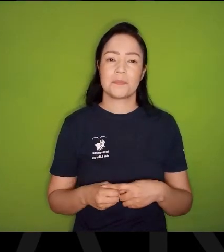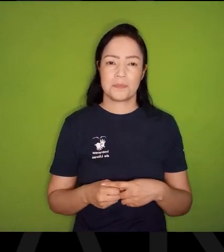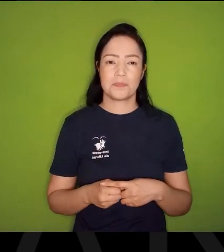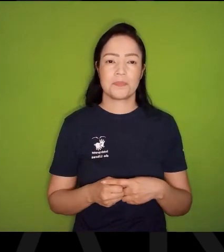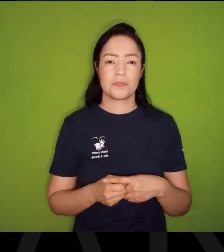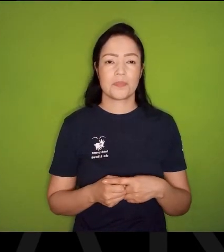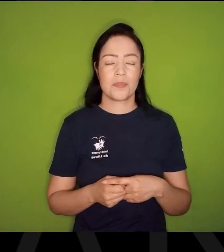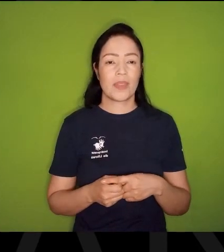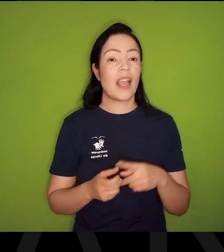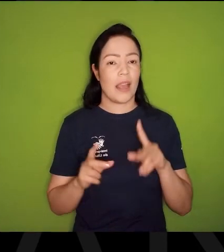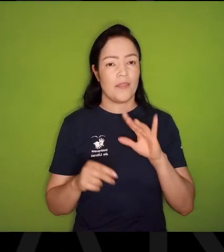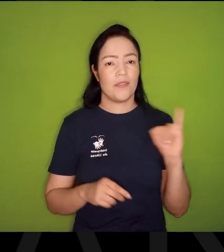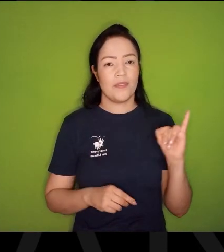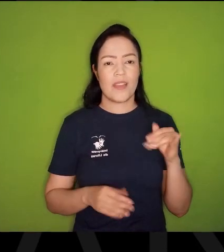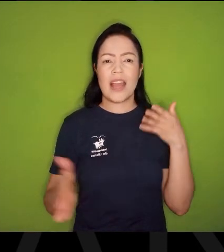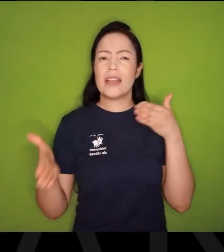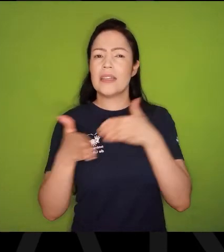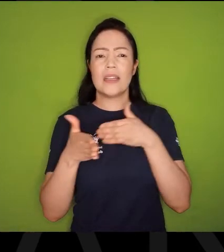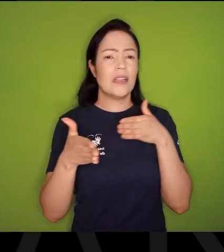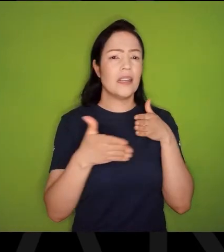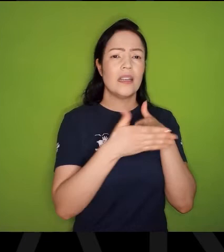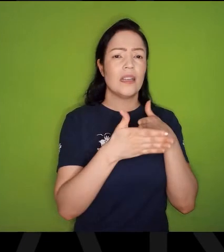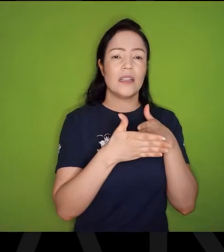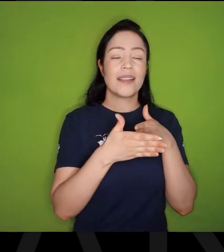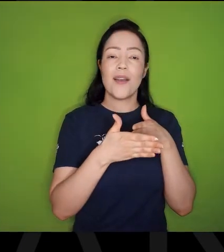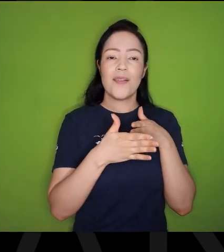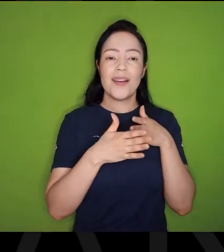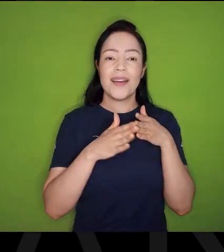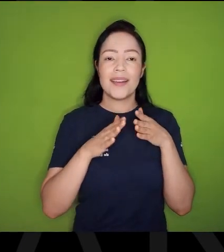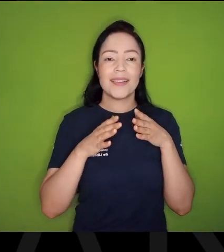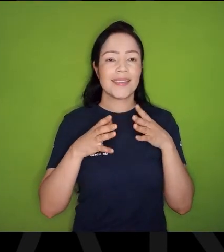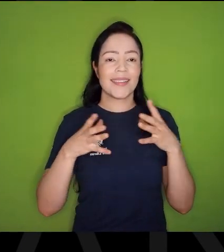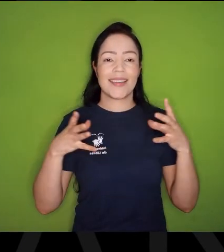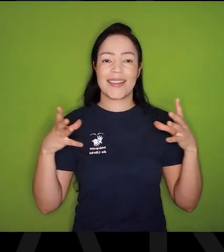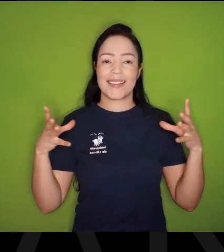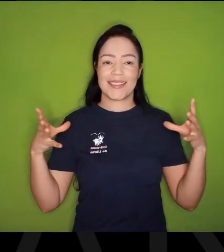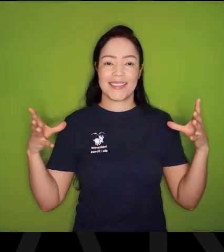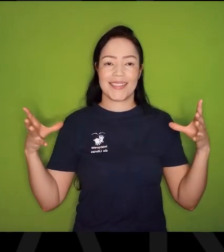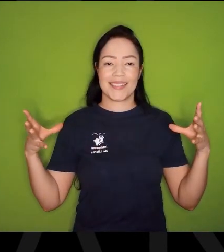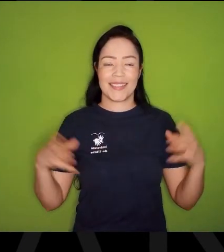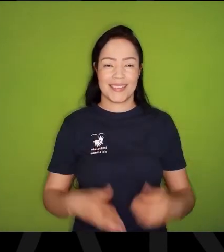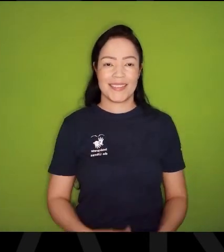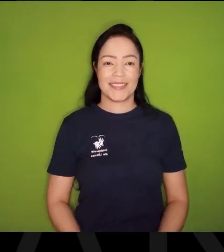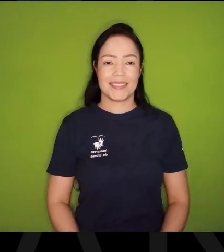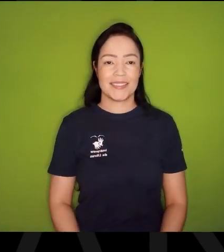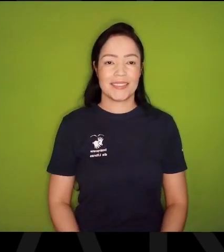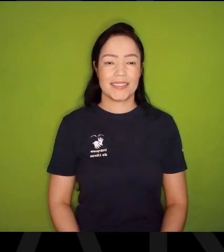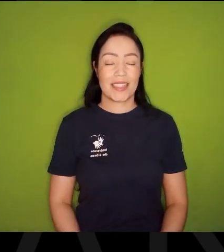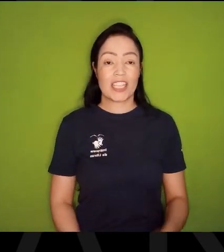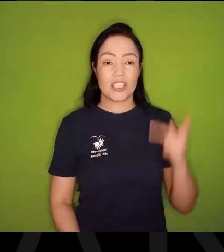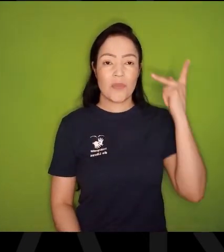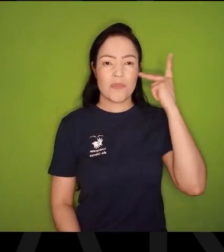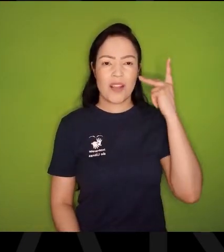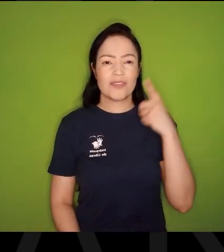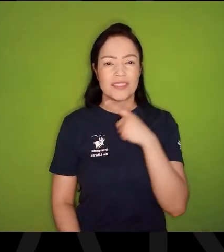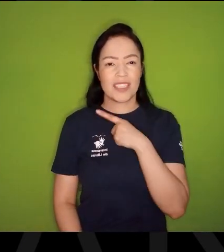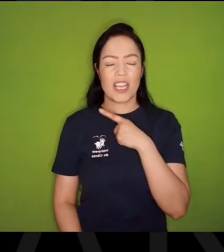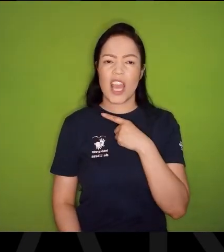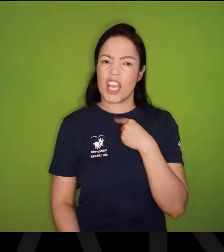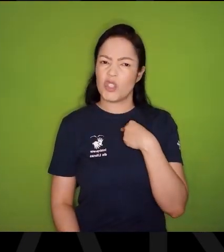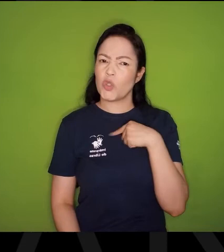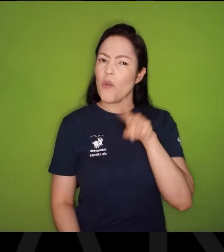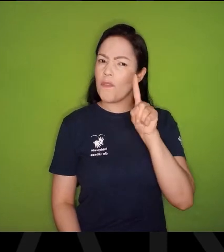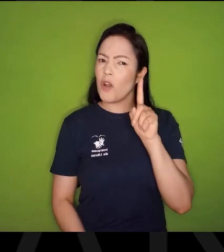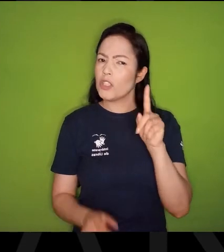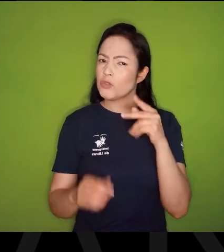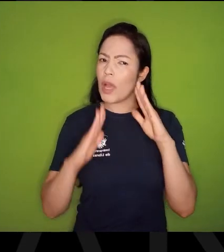delimitar menos essas fronteiras, Entende? Em São Paulo tem muito isso, Assim, eu não vou à tua